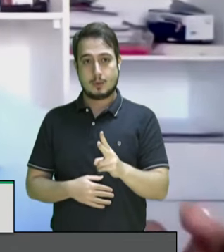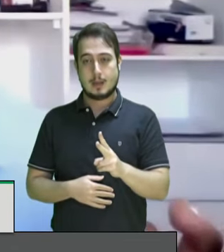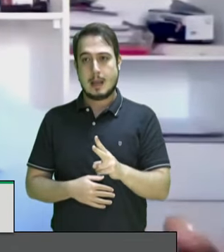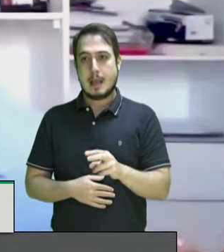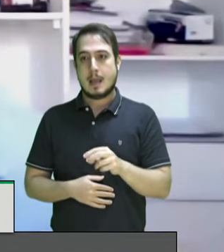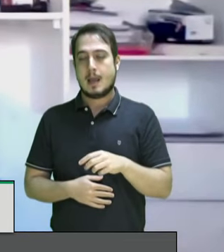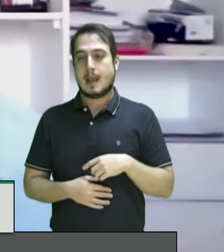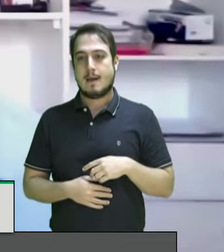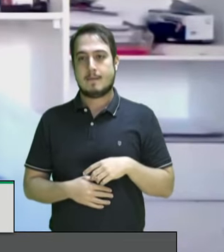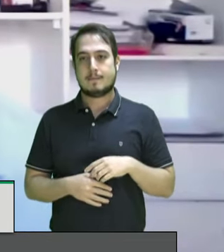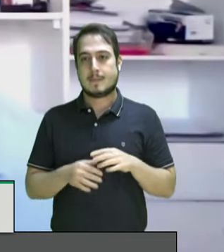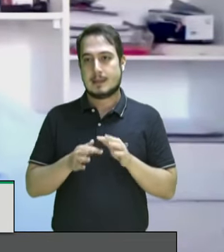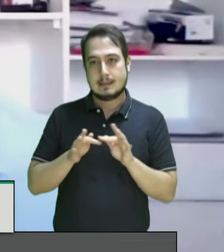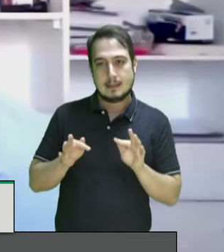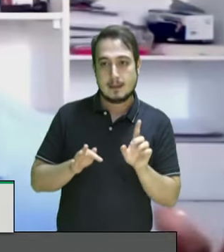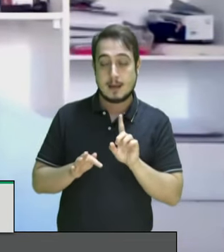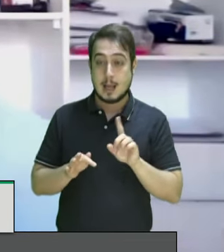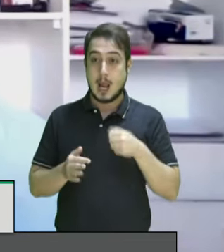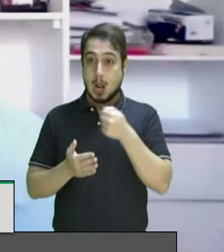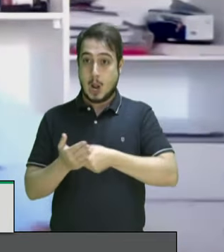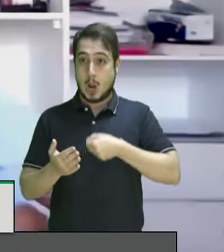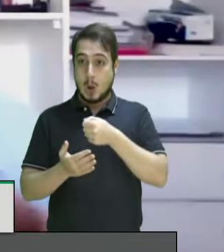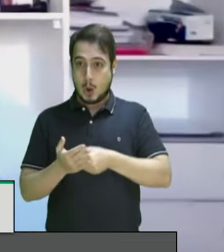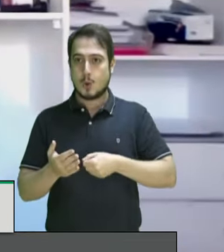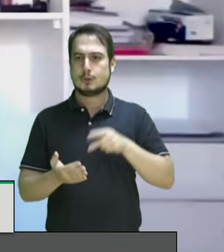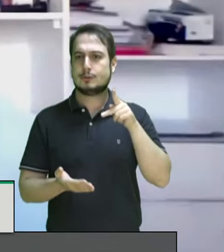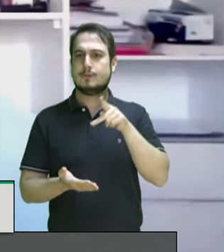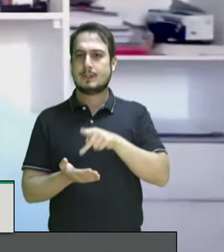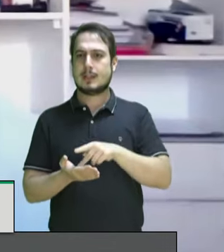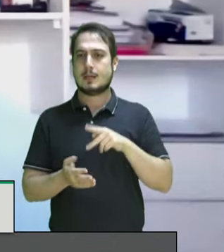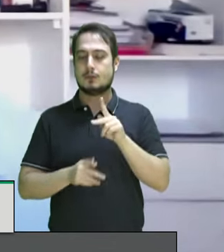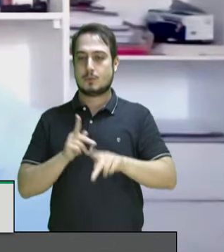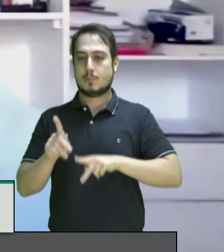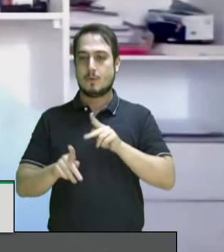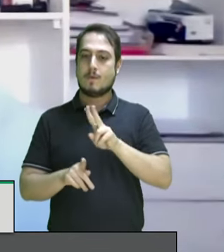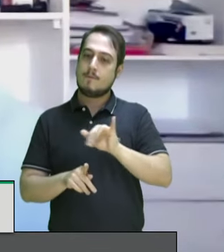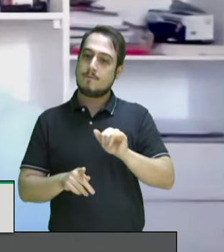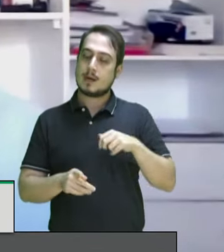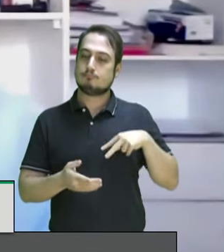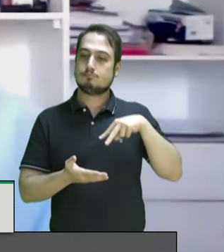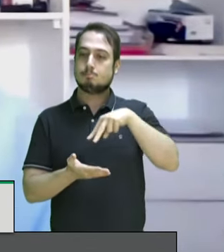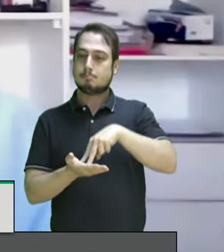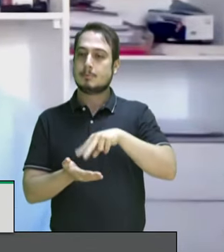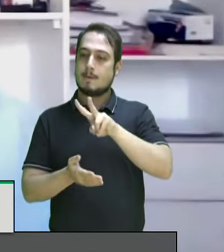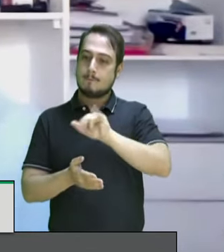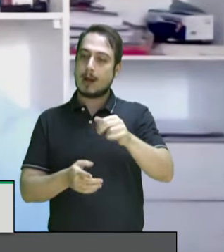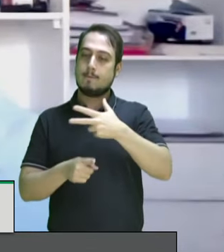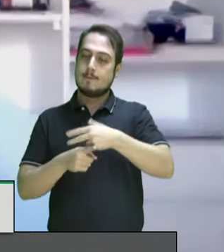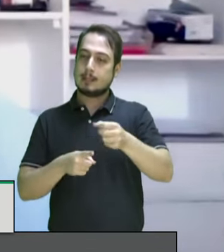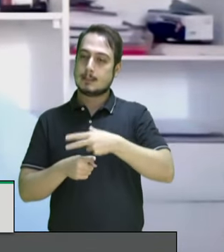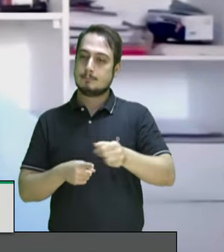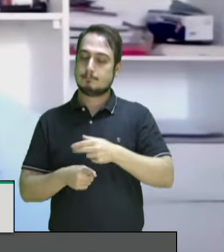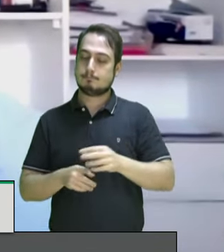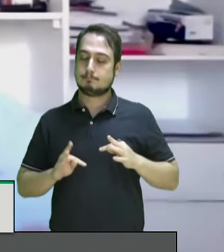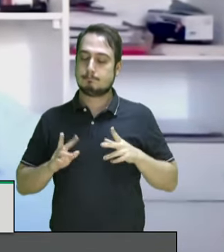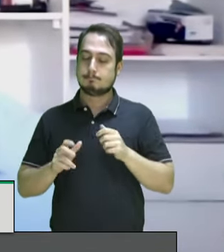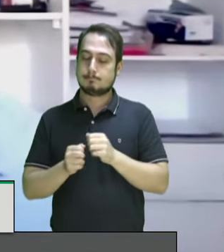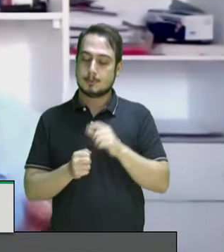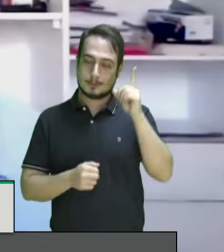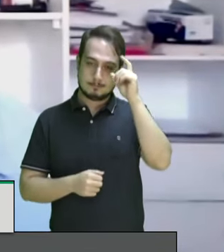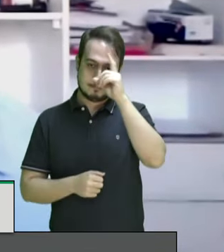é luta verdadeira de um povo que não se cala e vai resistir e vai vencer todas as dificuldades,